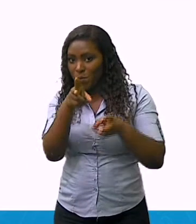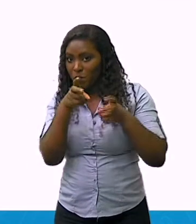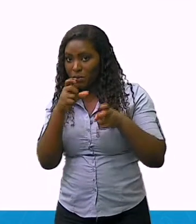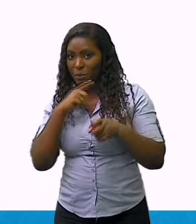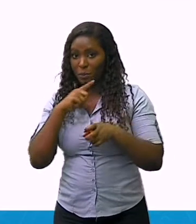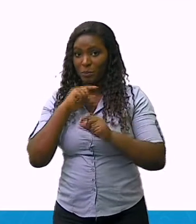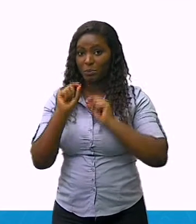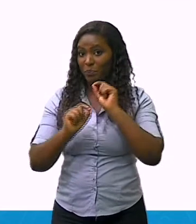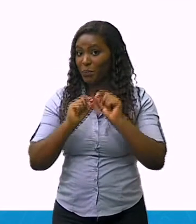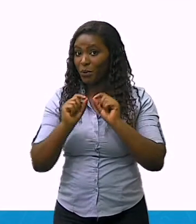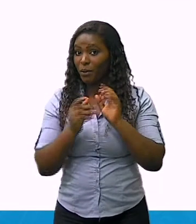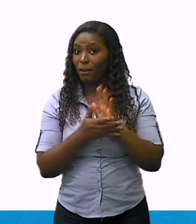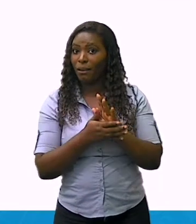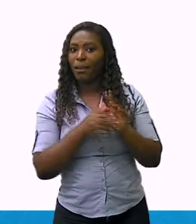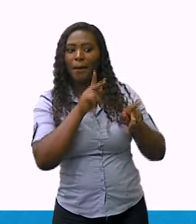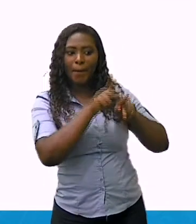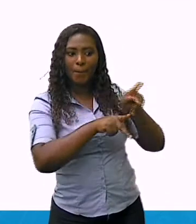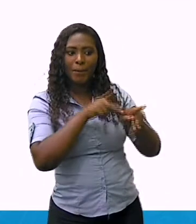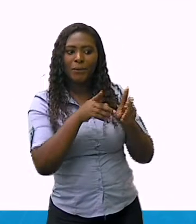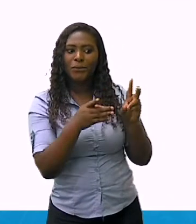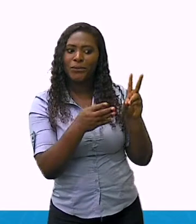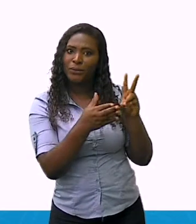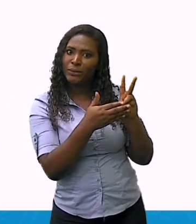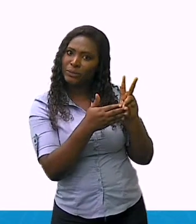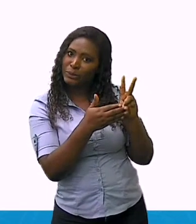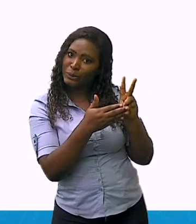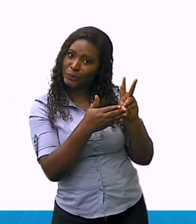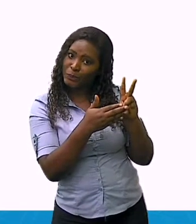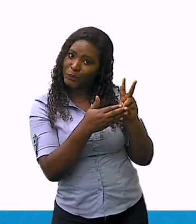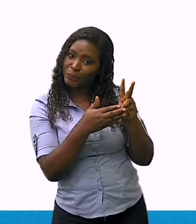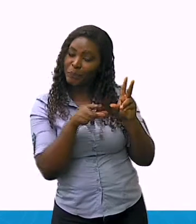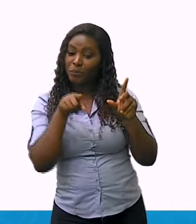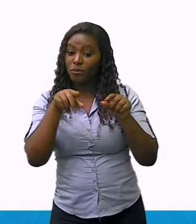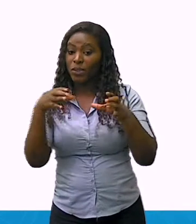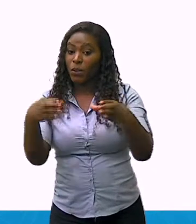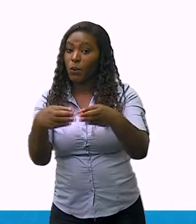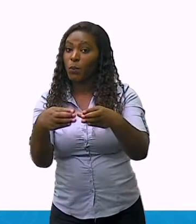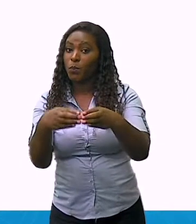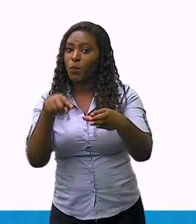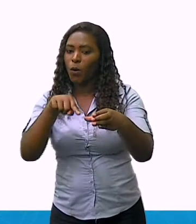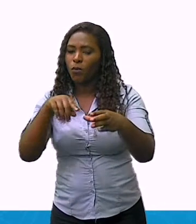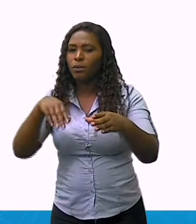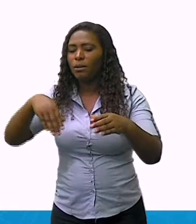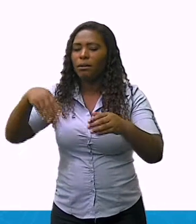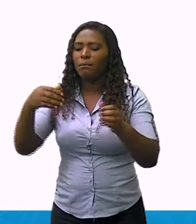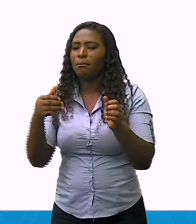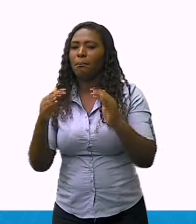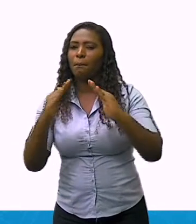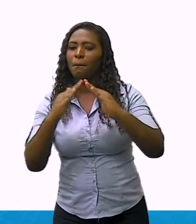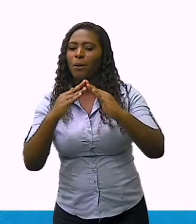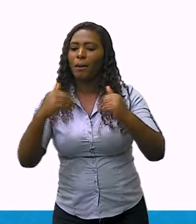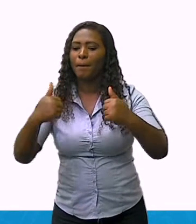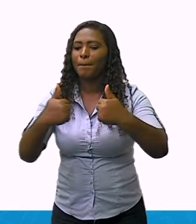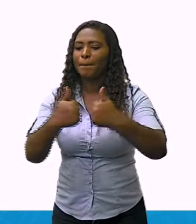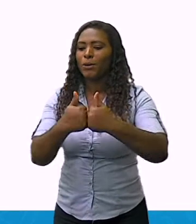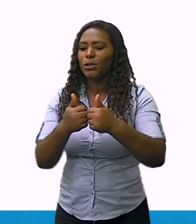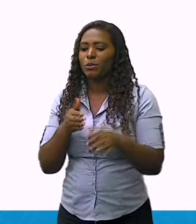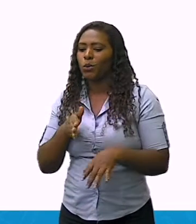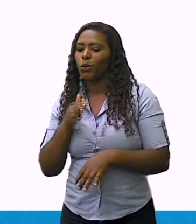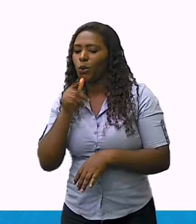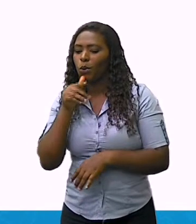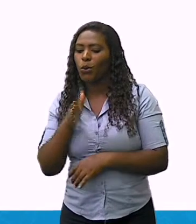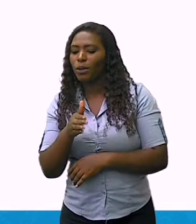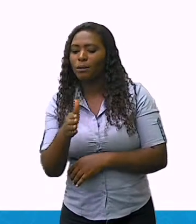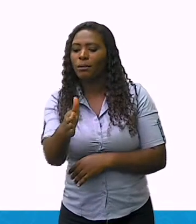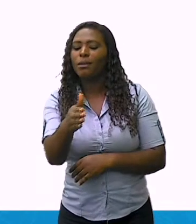a presença dos povos indígenas, da população ribeirinha, também temos